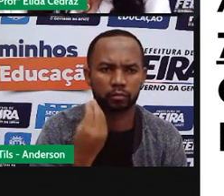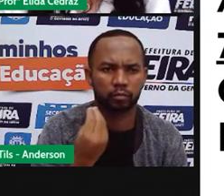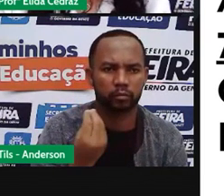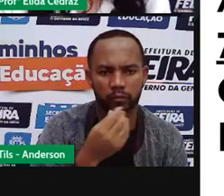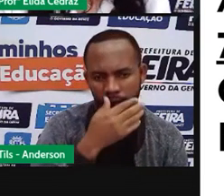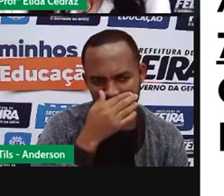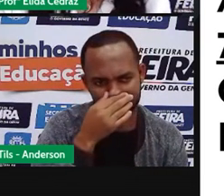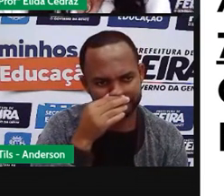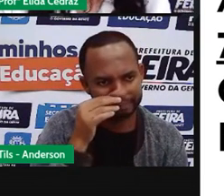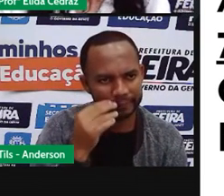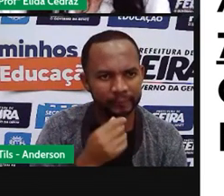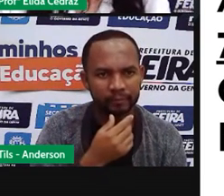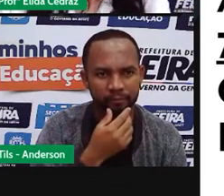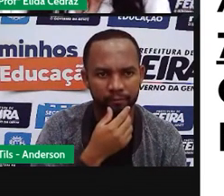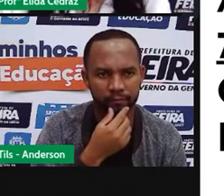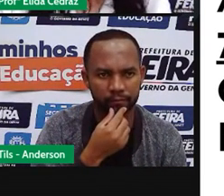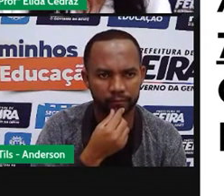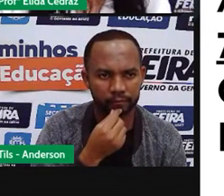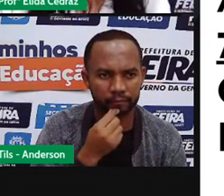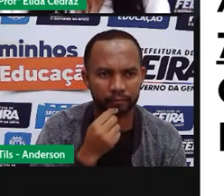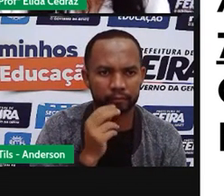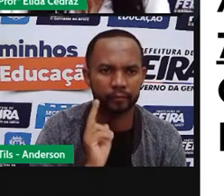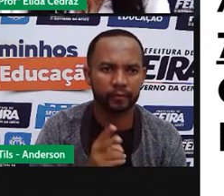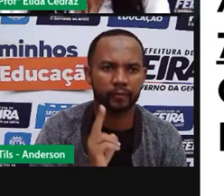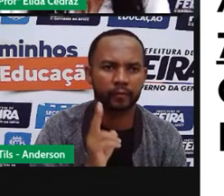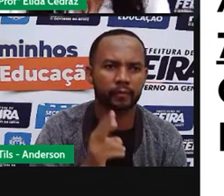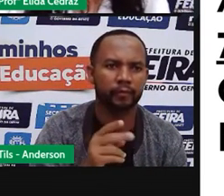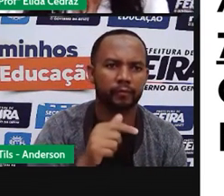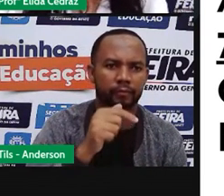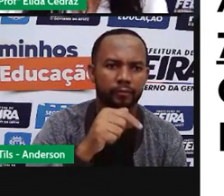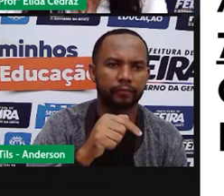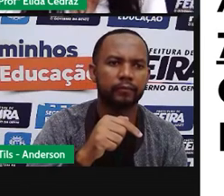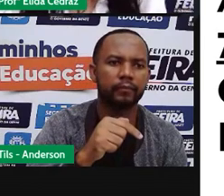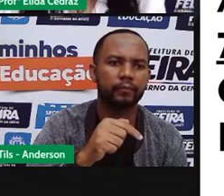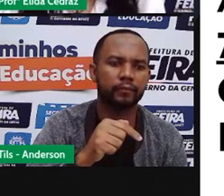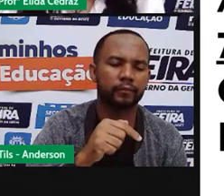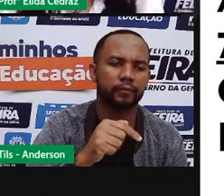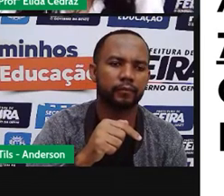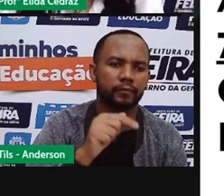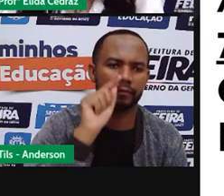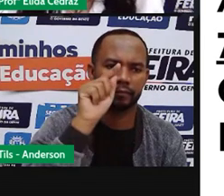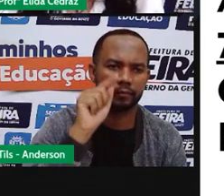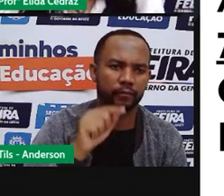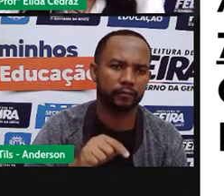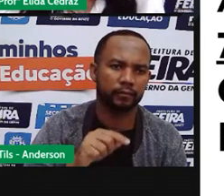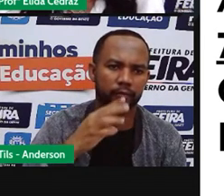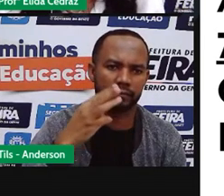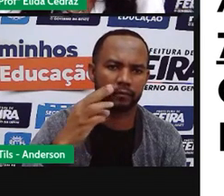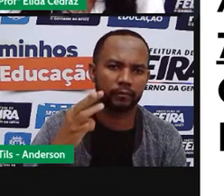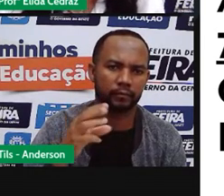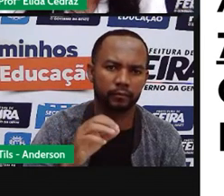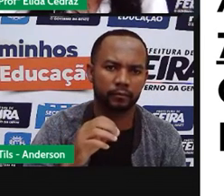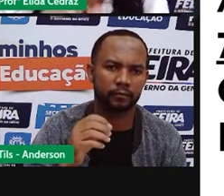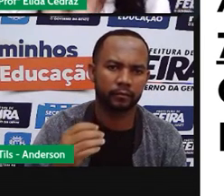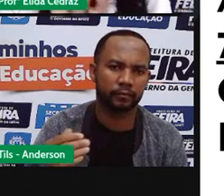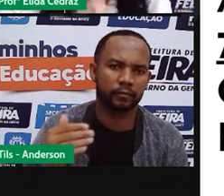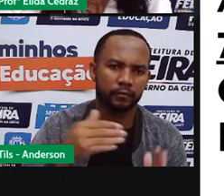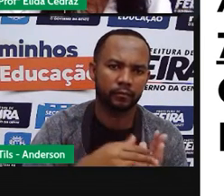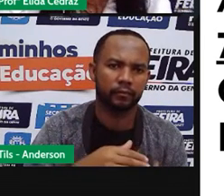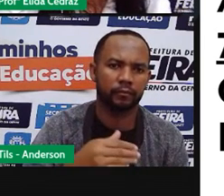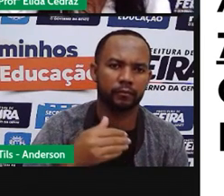ele assiste das sete e trinta até às dez e trinta vamos contar